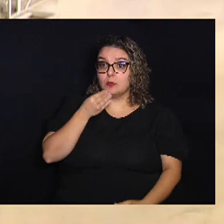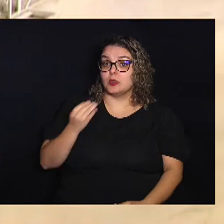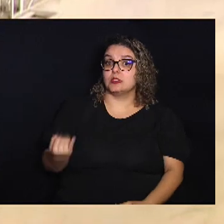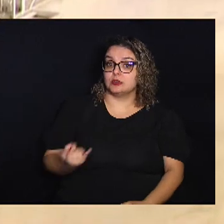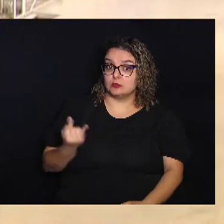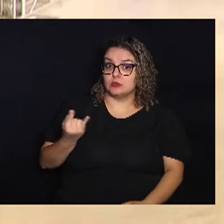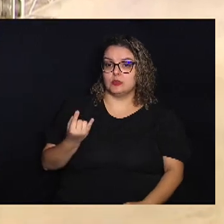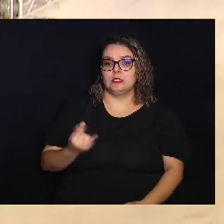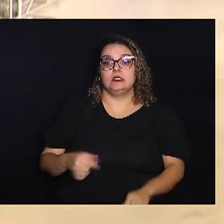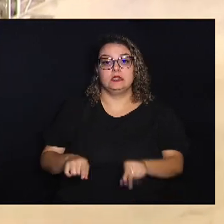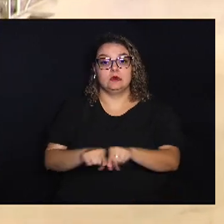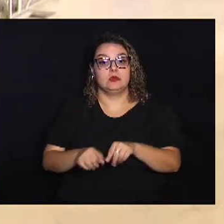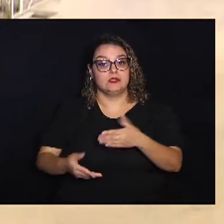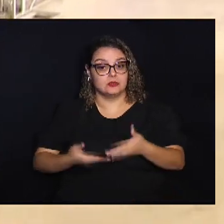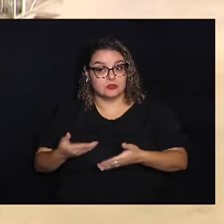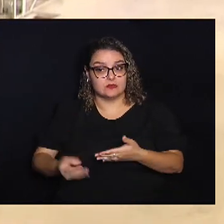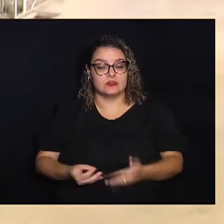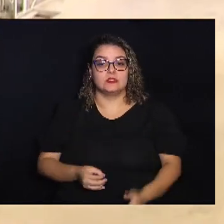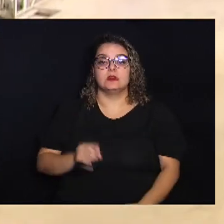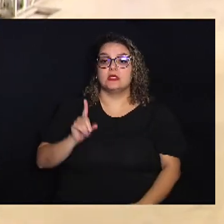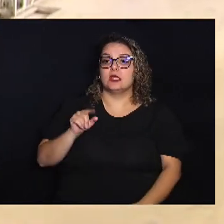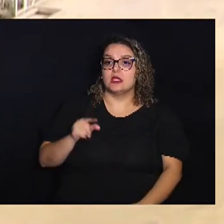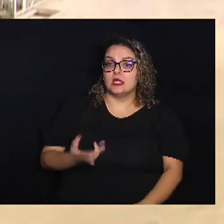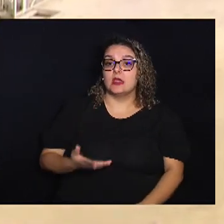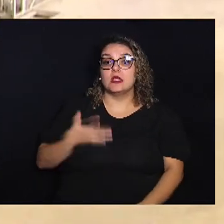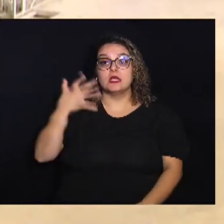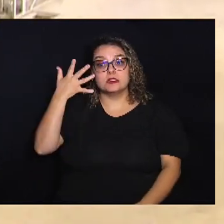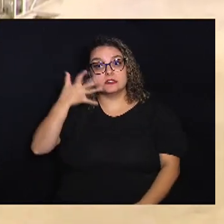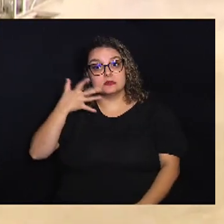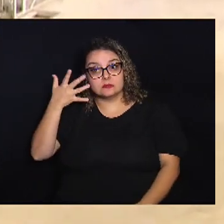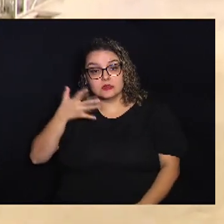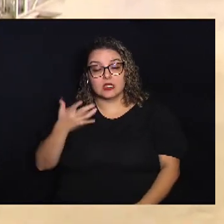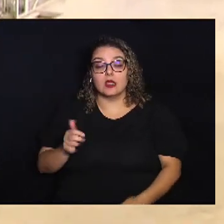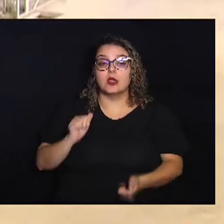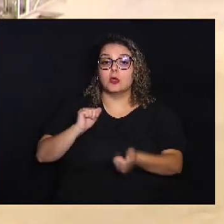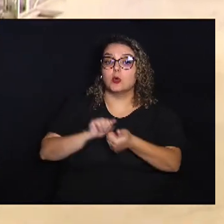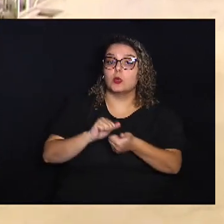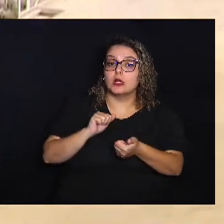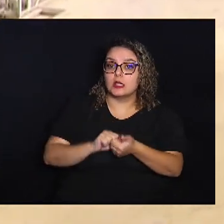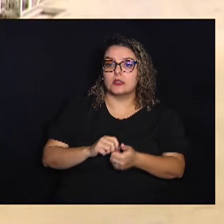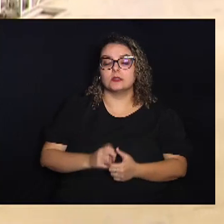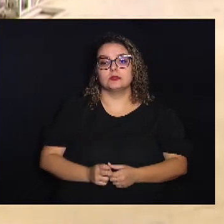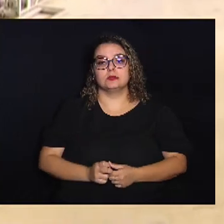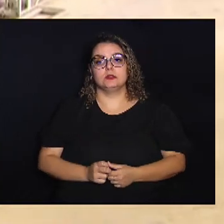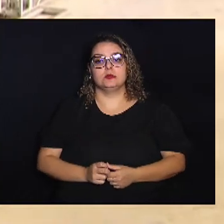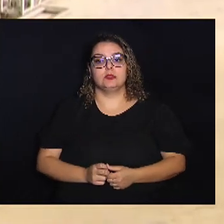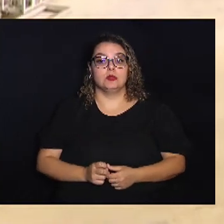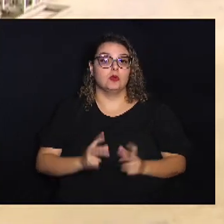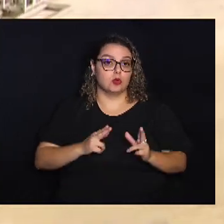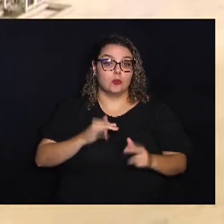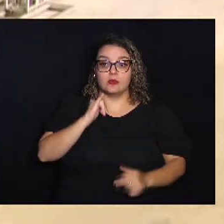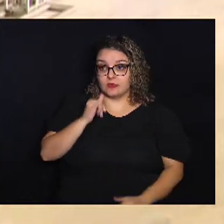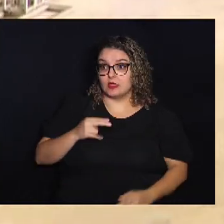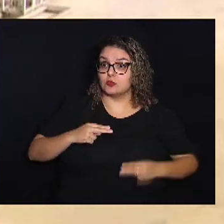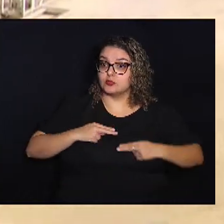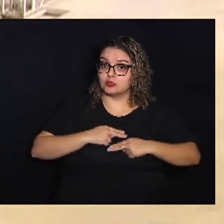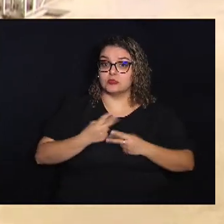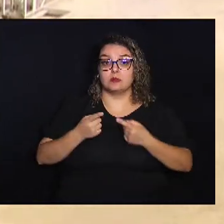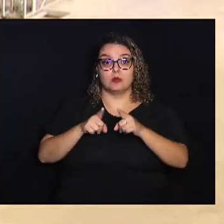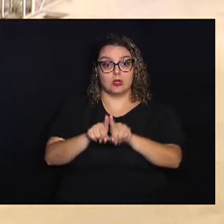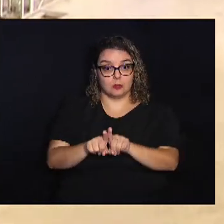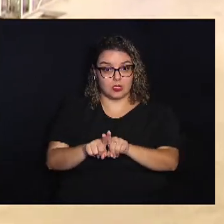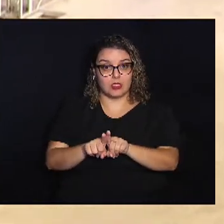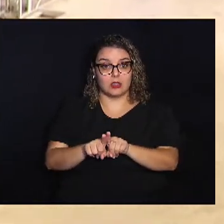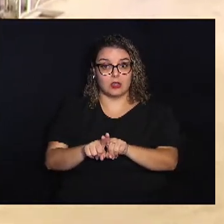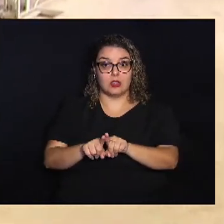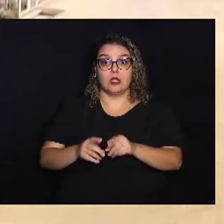além dos serviços são as palestras, a qualificação, como eu falei o SEBRAE em parceria ele